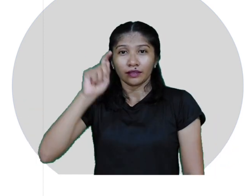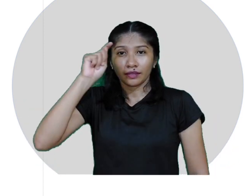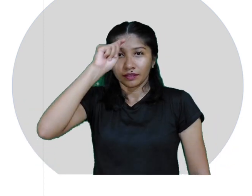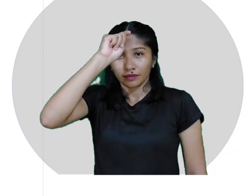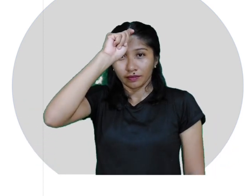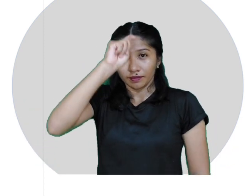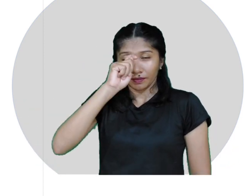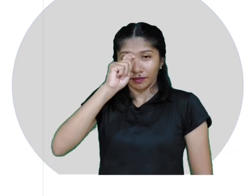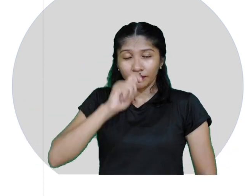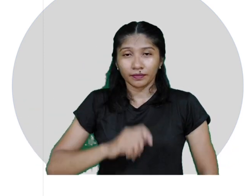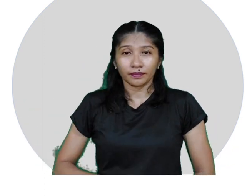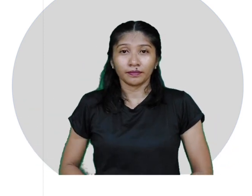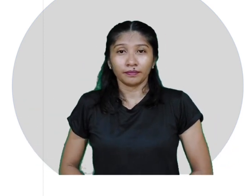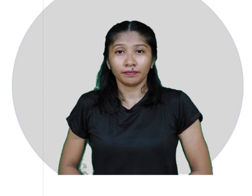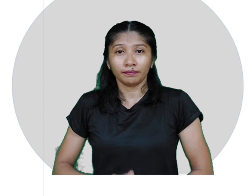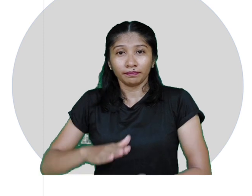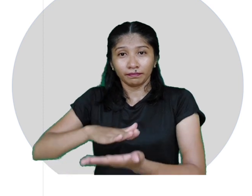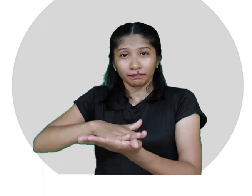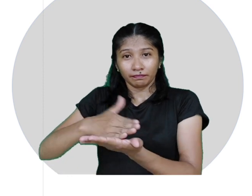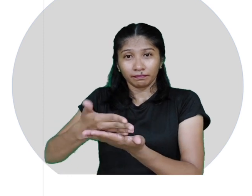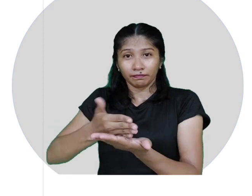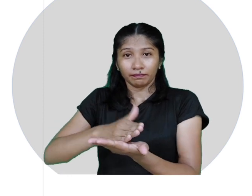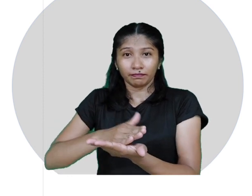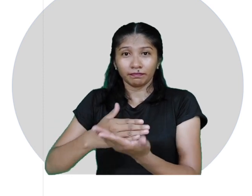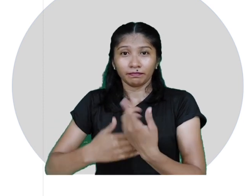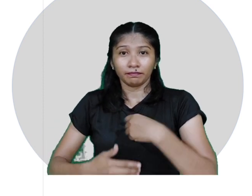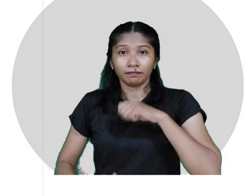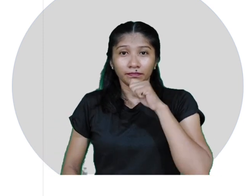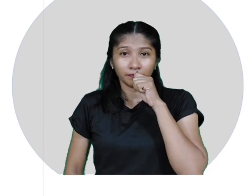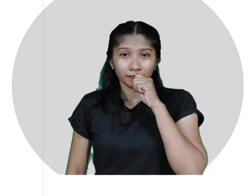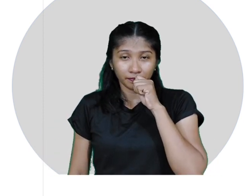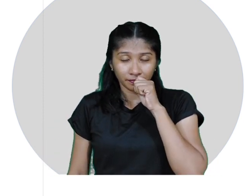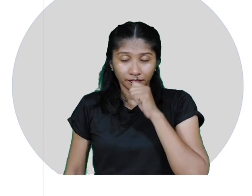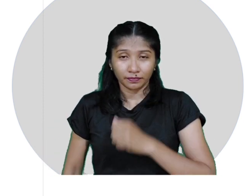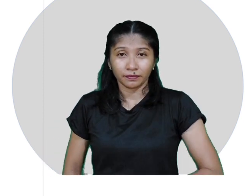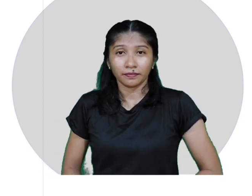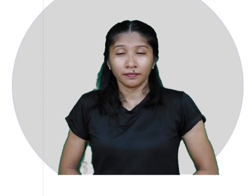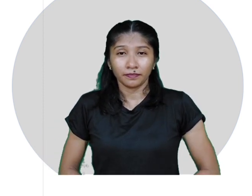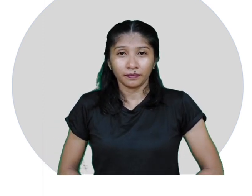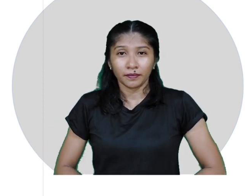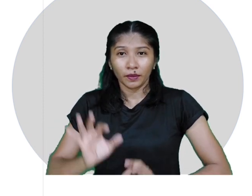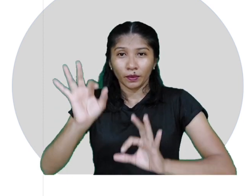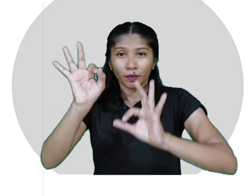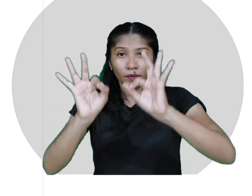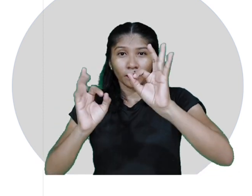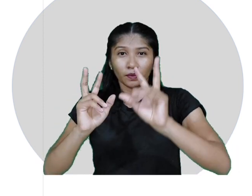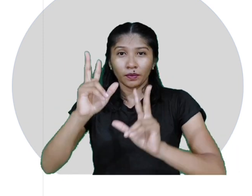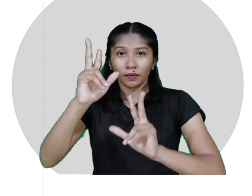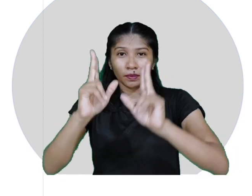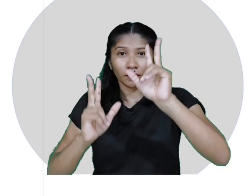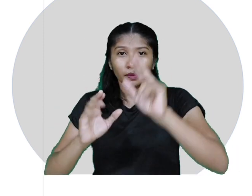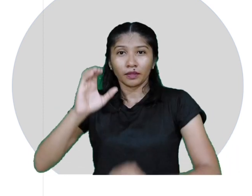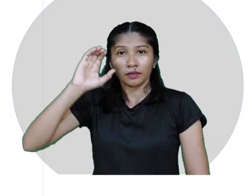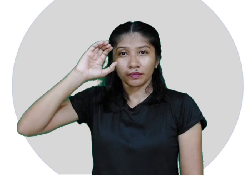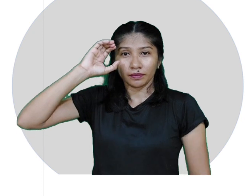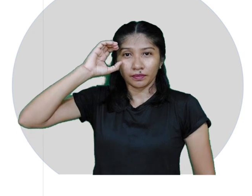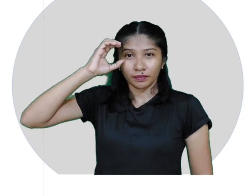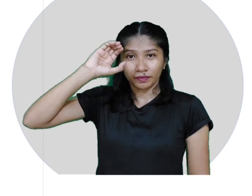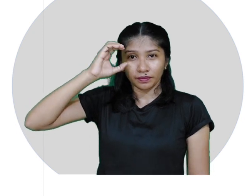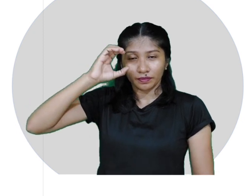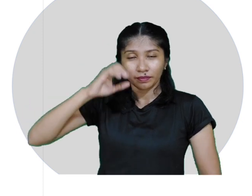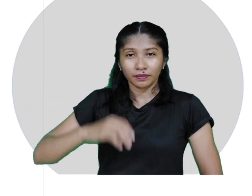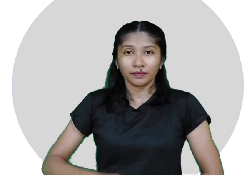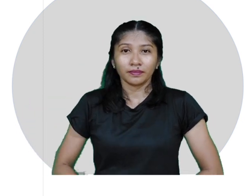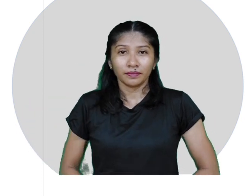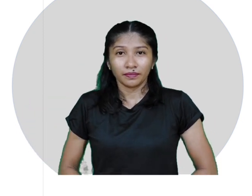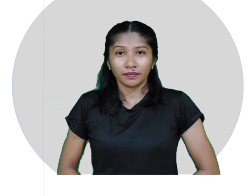interpretado por Antoniele Andrade da Silva, editado por Carlos Eduardo da Silva Cichan e coorientado